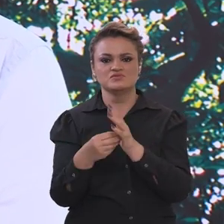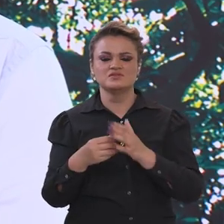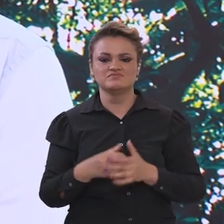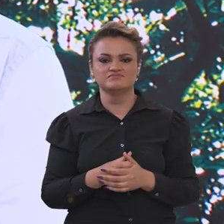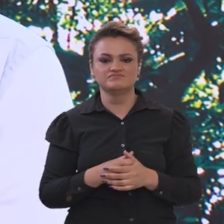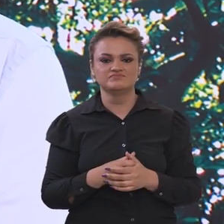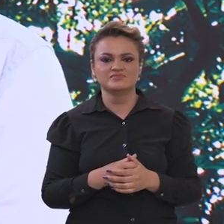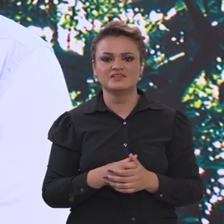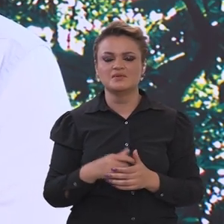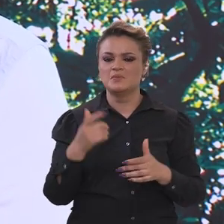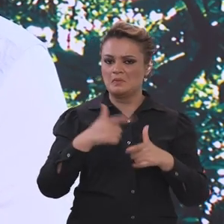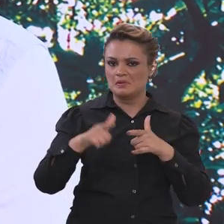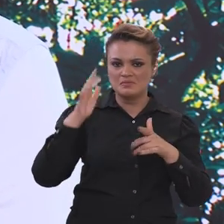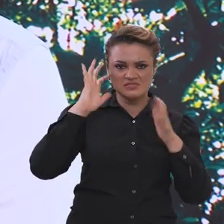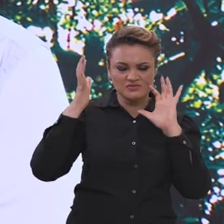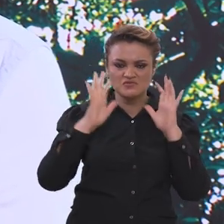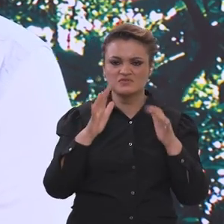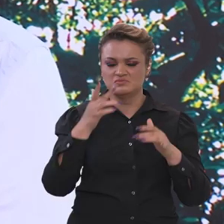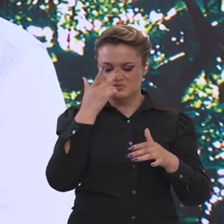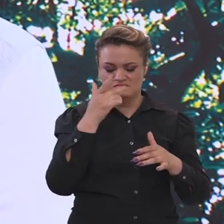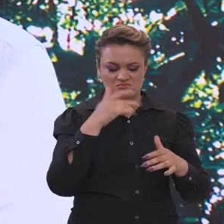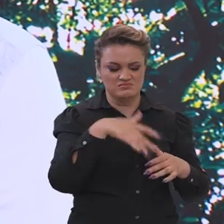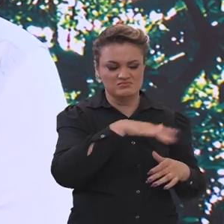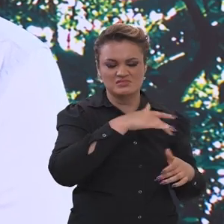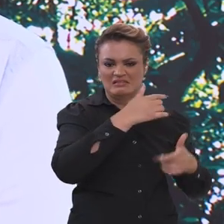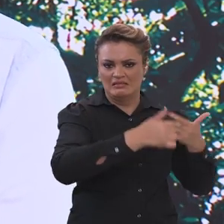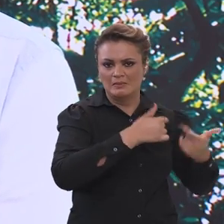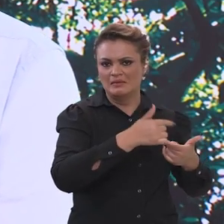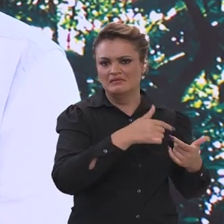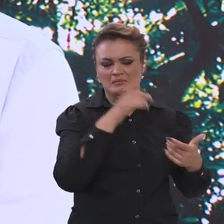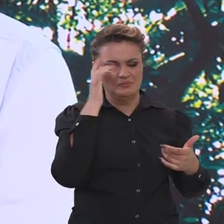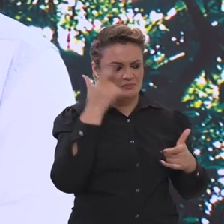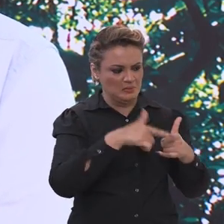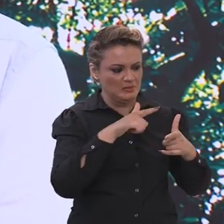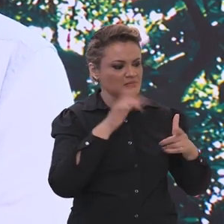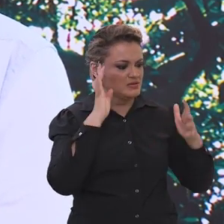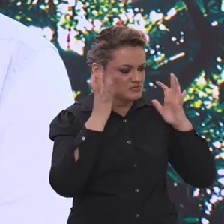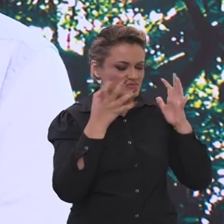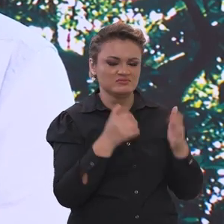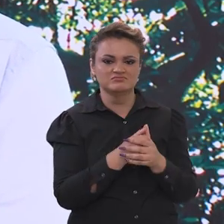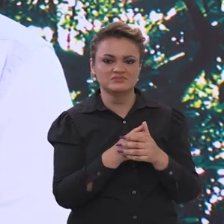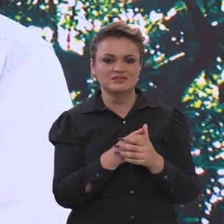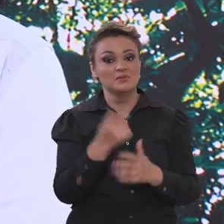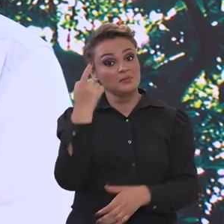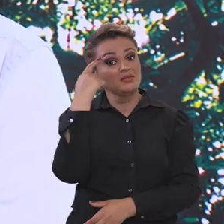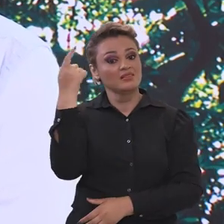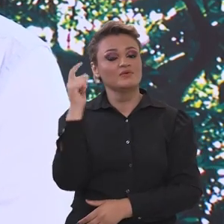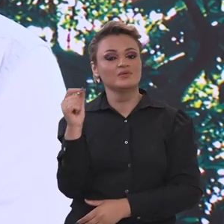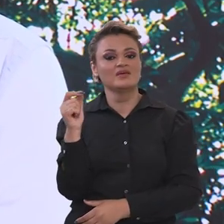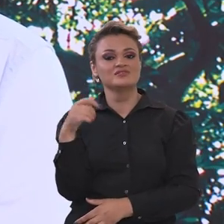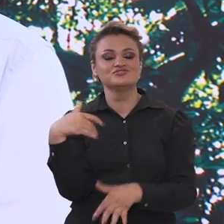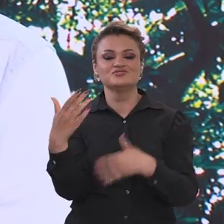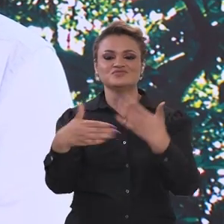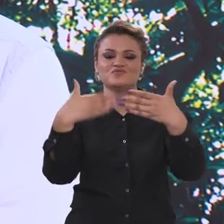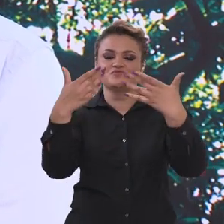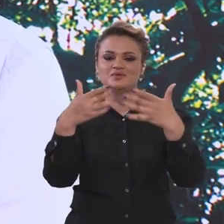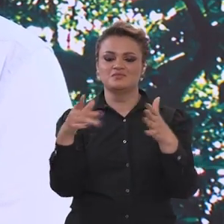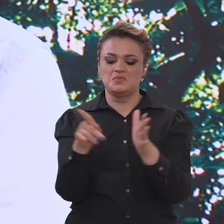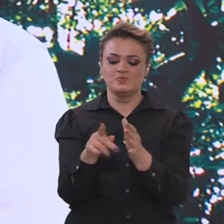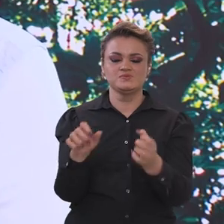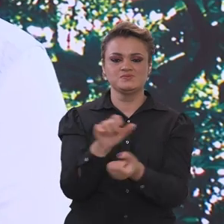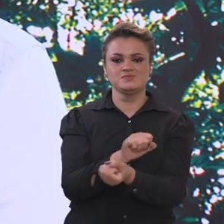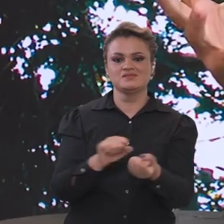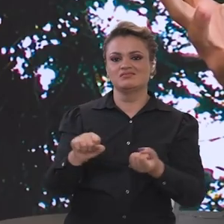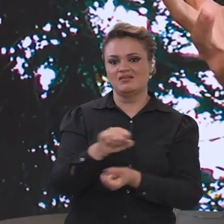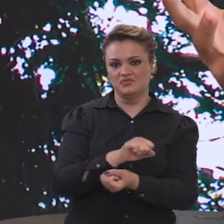Amazônia, resolver os problemas dos trabalhadores. Então, é um conceito de desenvolvimento